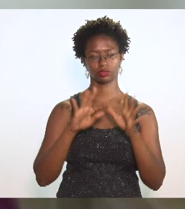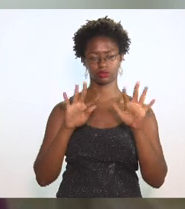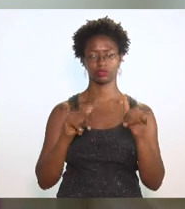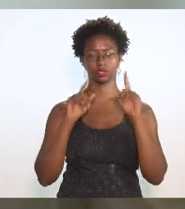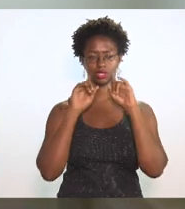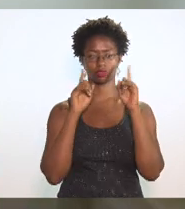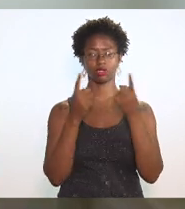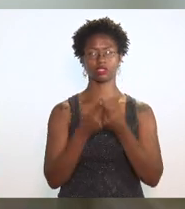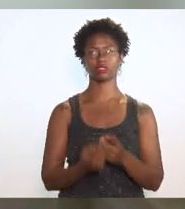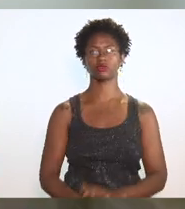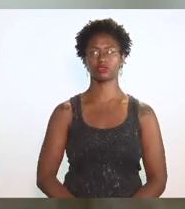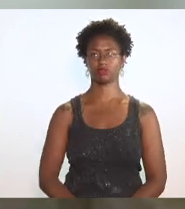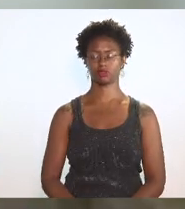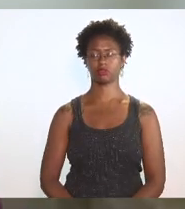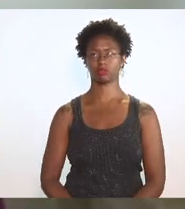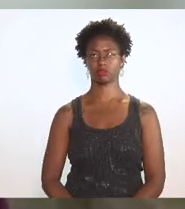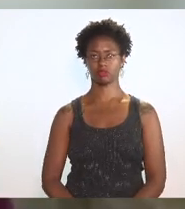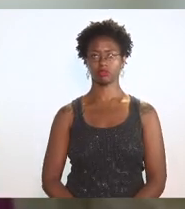a reunião